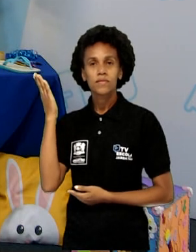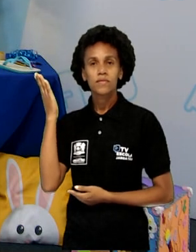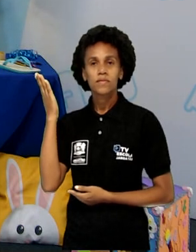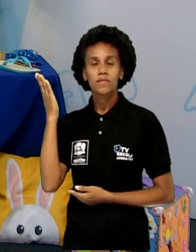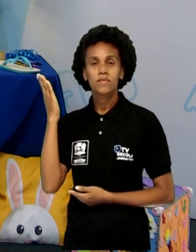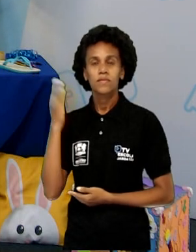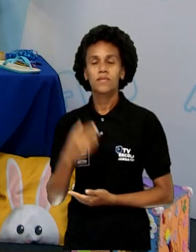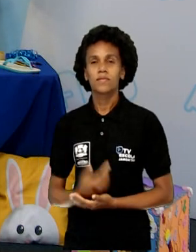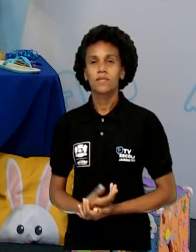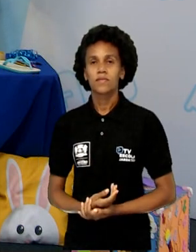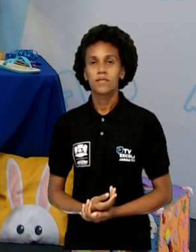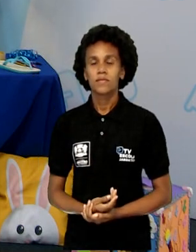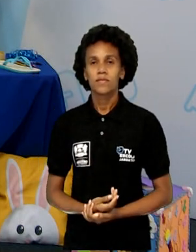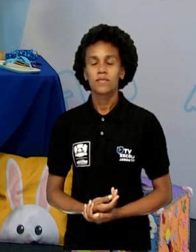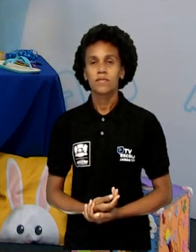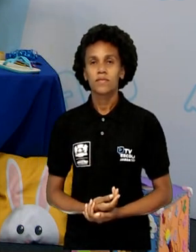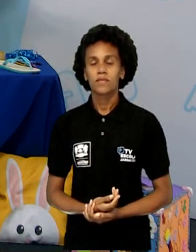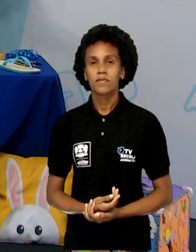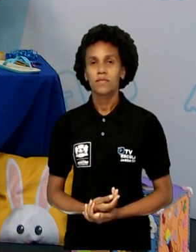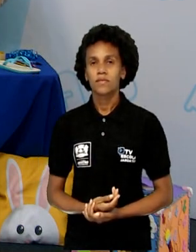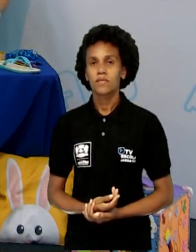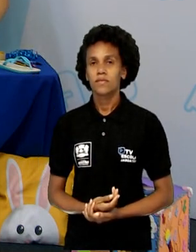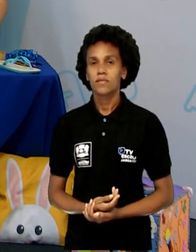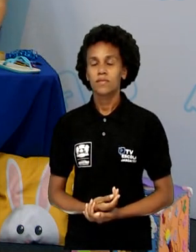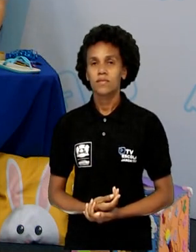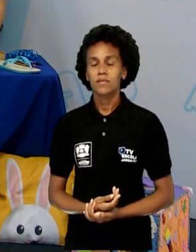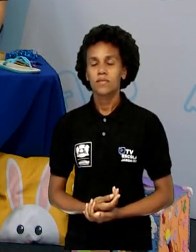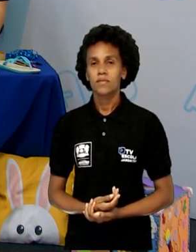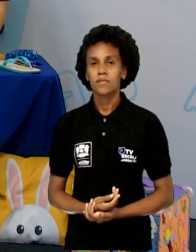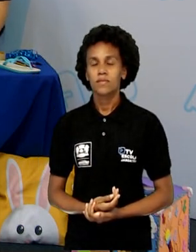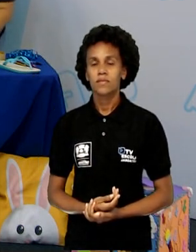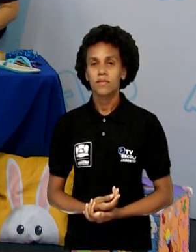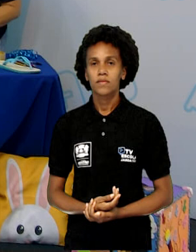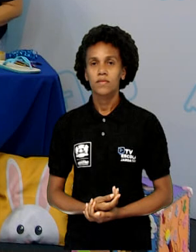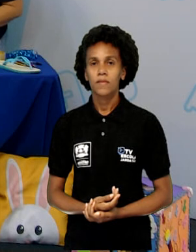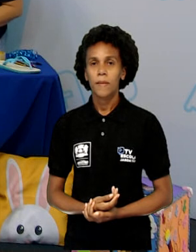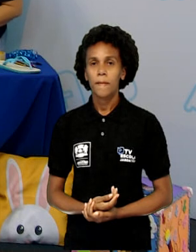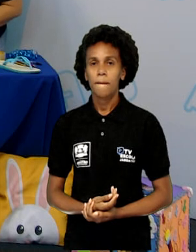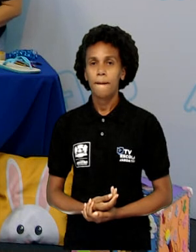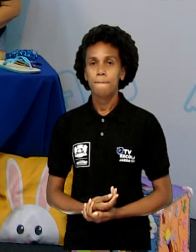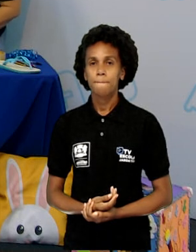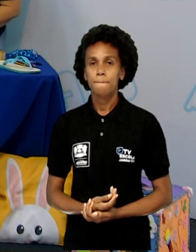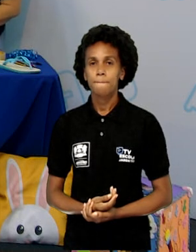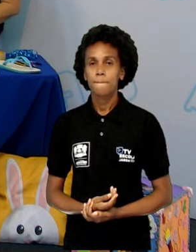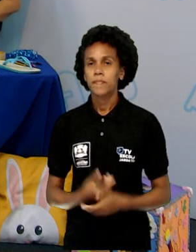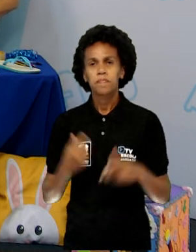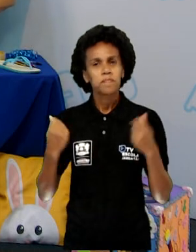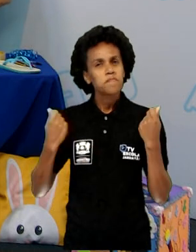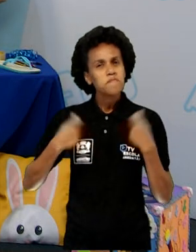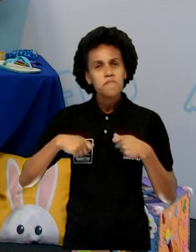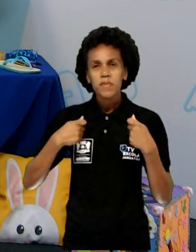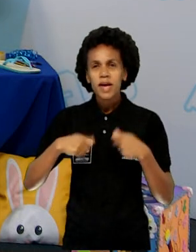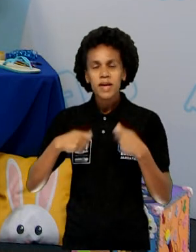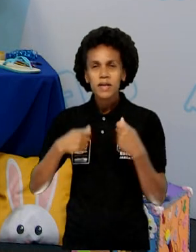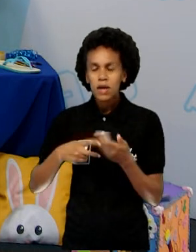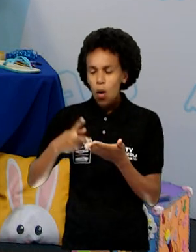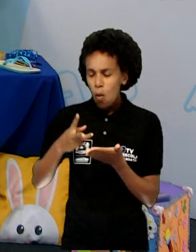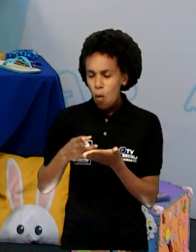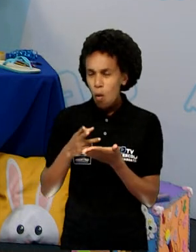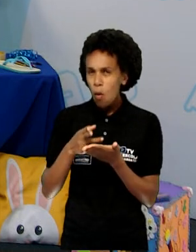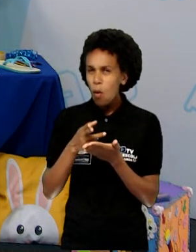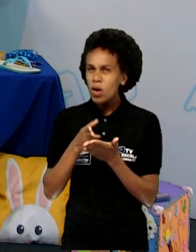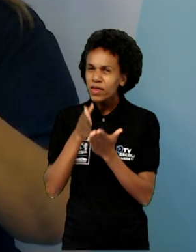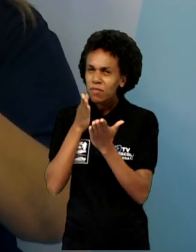Contornando os círculos, tá? Não precisa recortar bem certinho para que a tartaruga fique